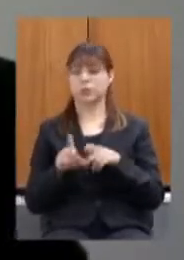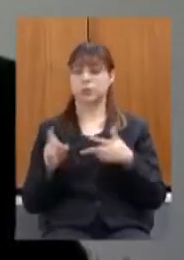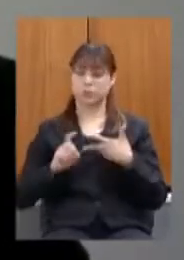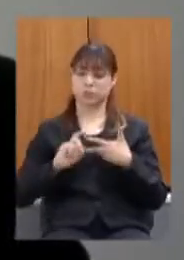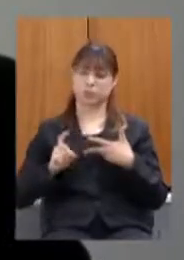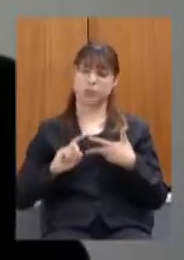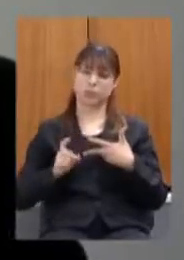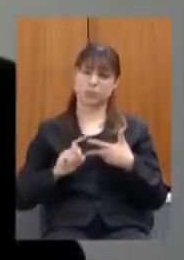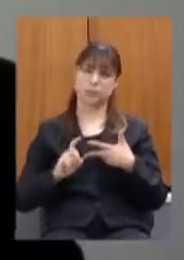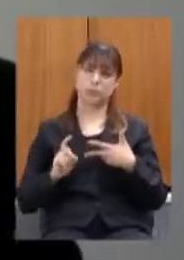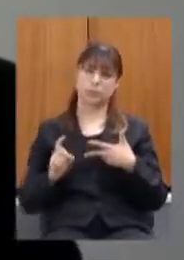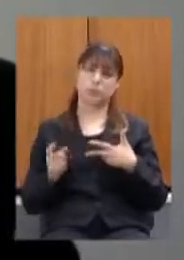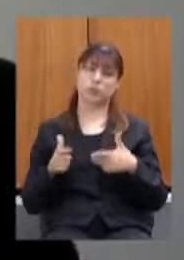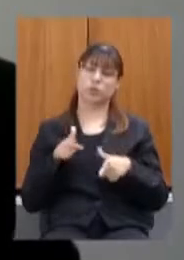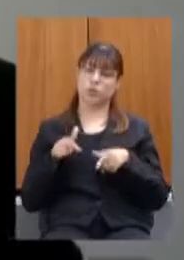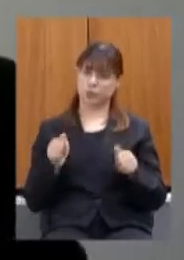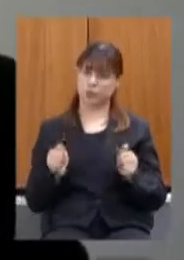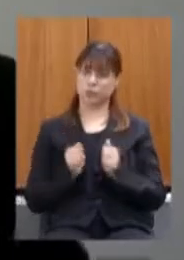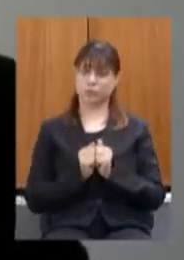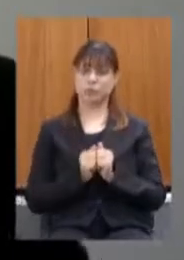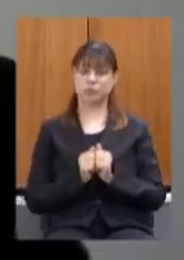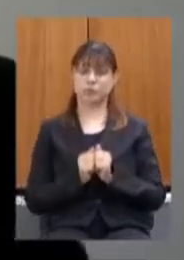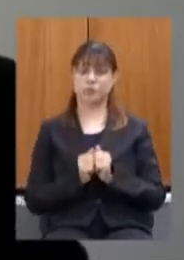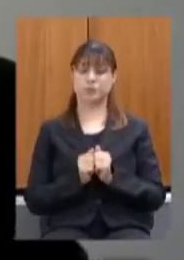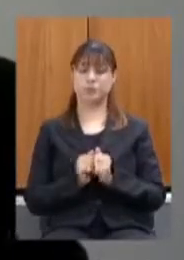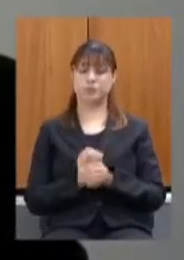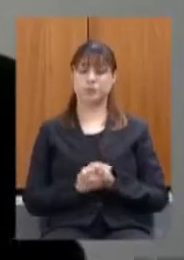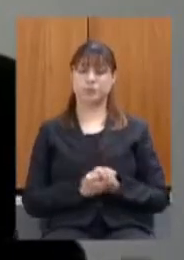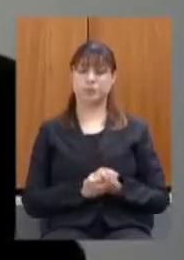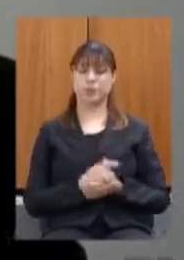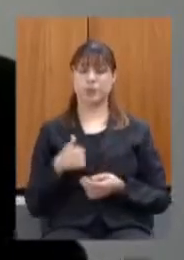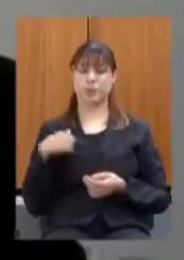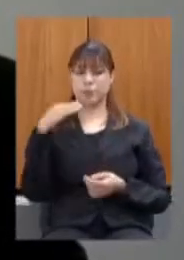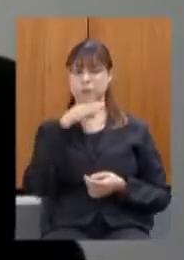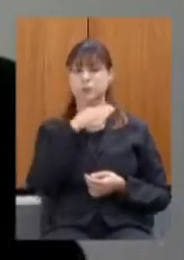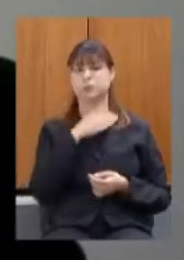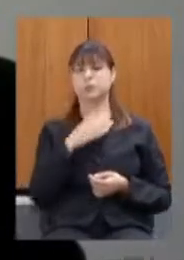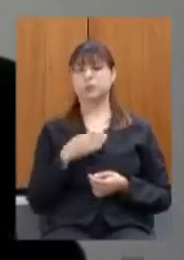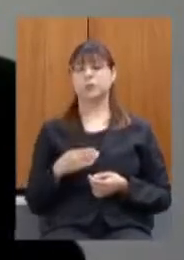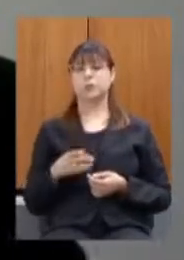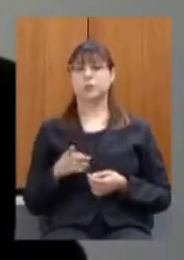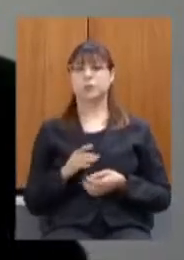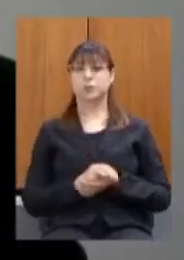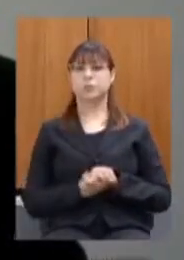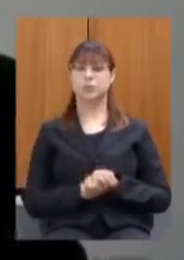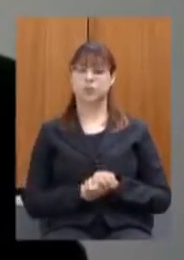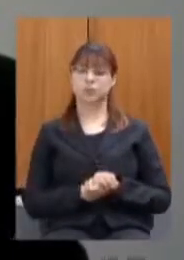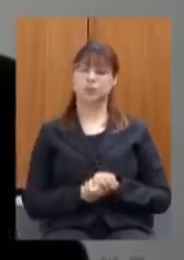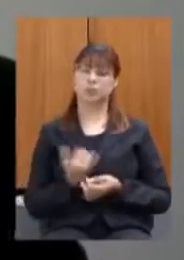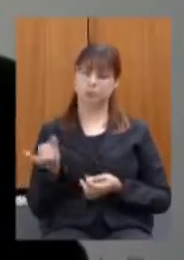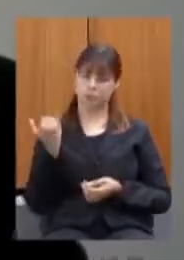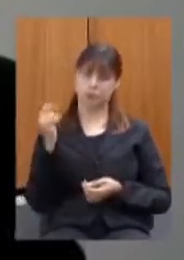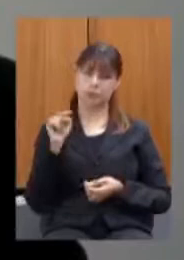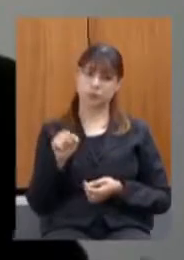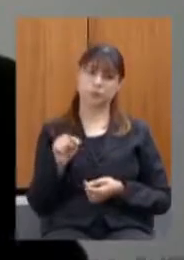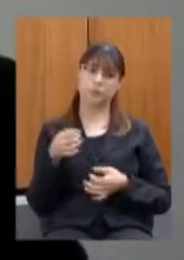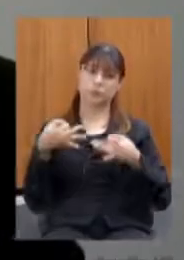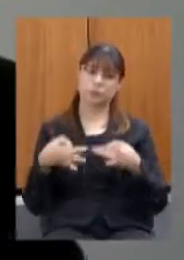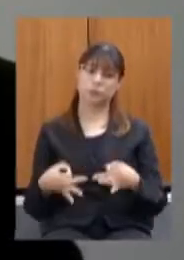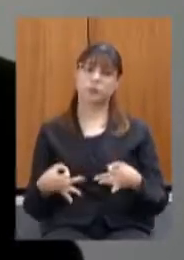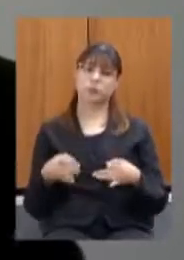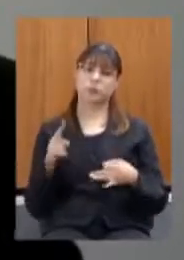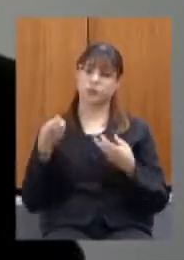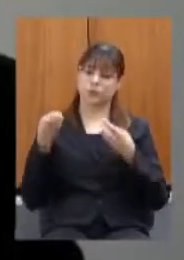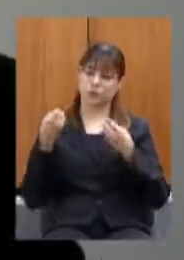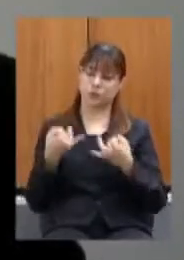com relação a essa questão então assim eu vejo completamente meritório a colocação do